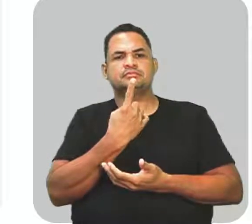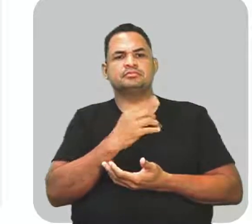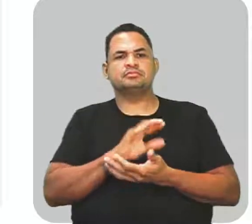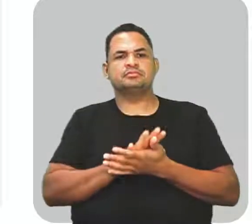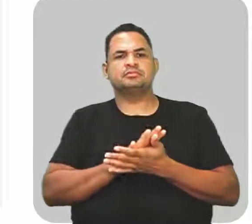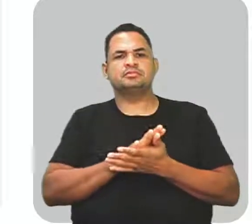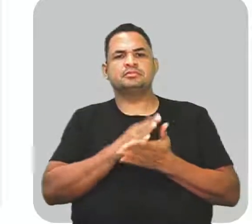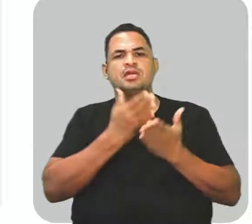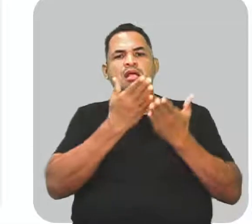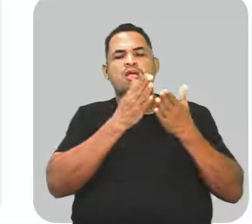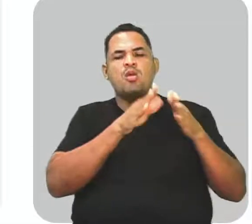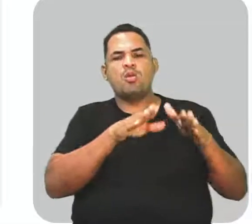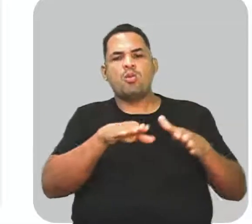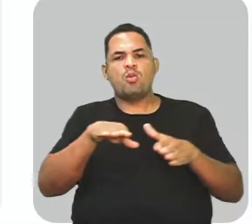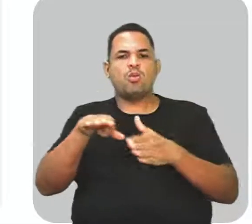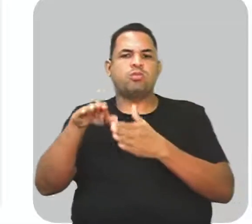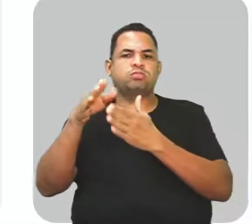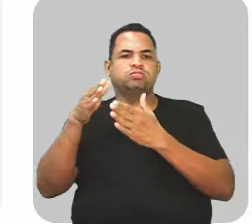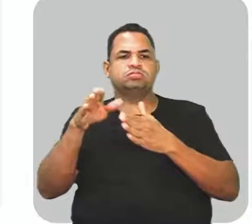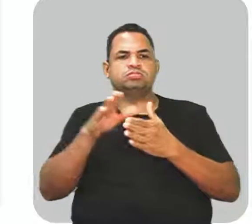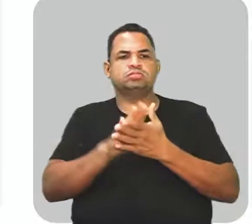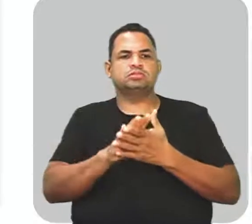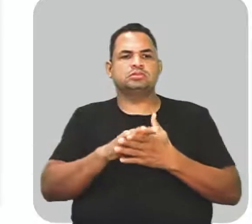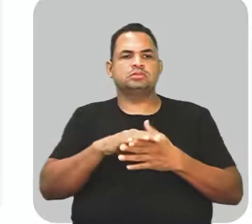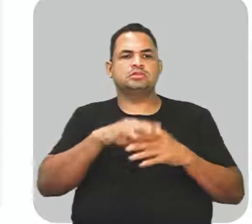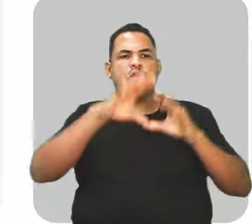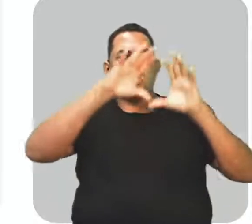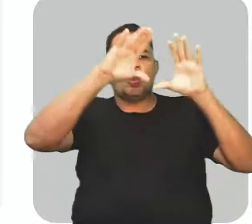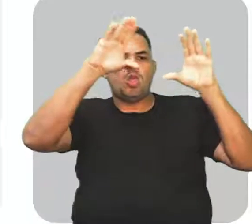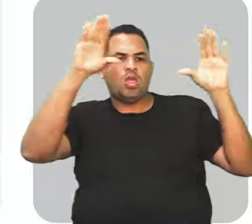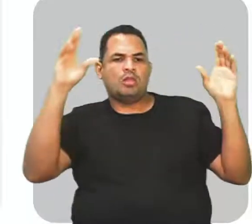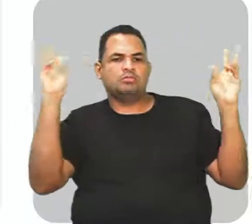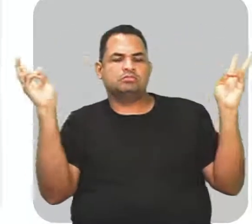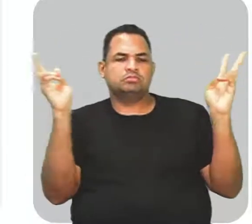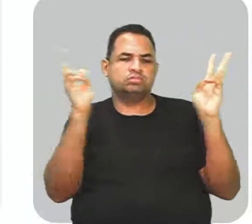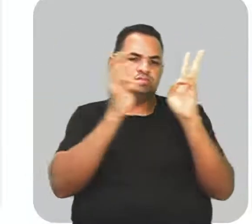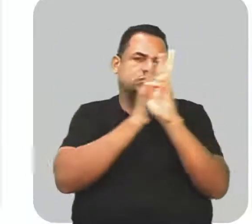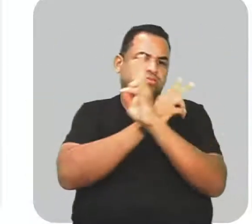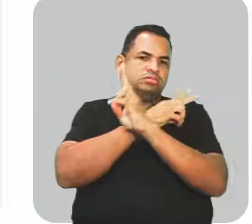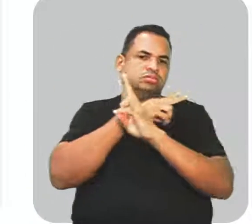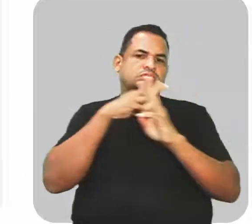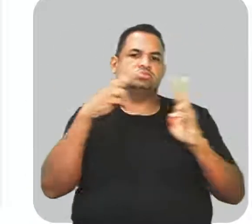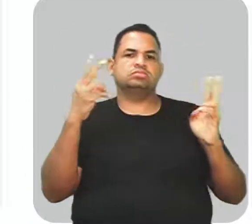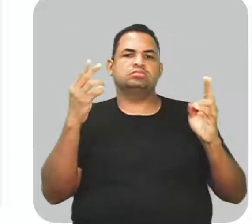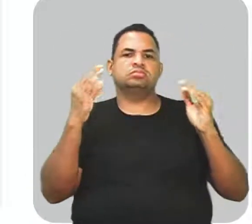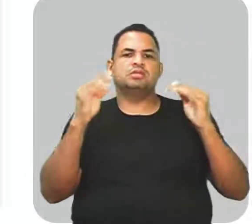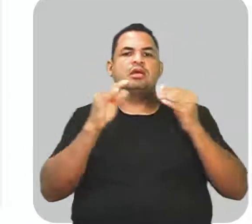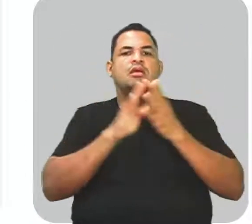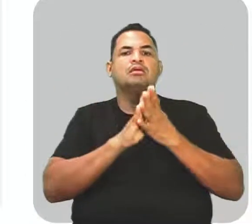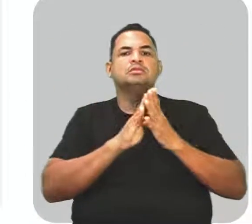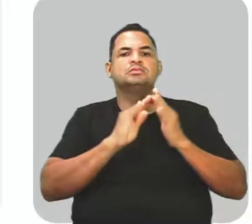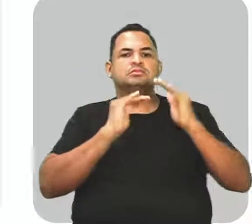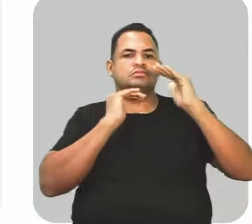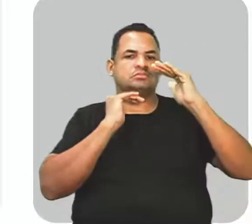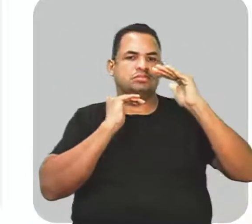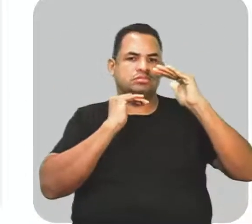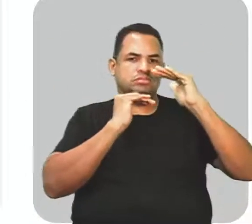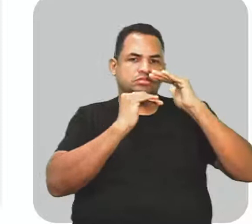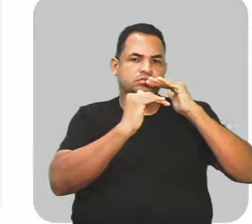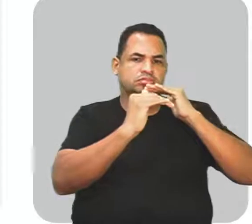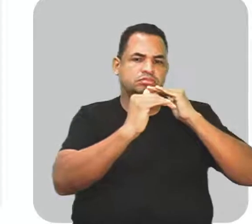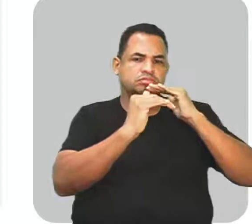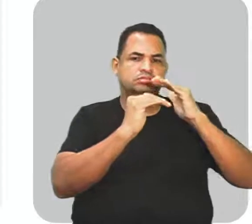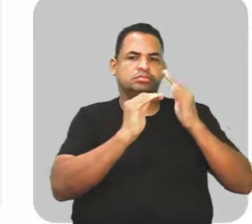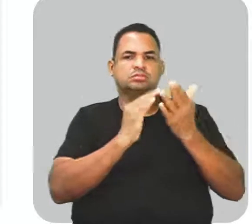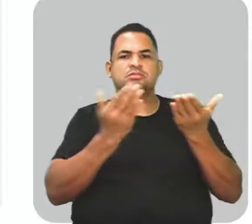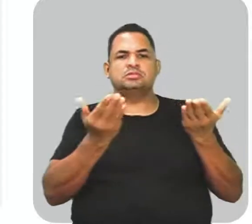sobre as ondas ritmadas? E sobre as nuvens? E os ventos? E sobre as pontes?